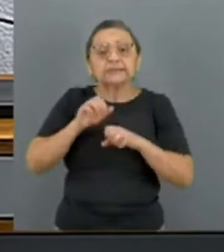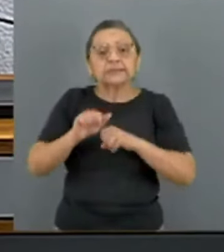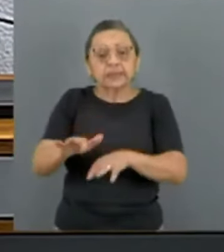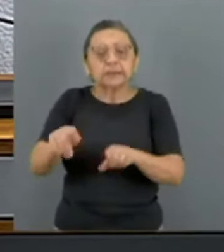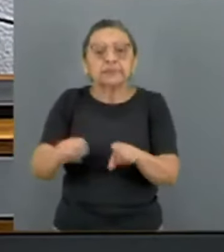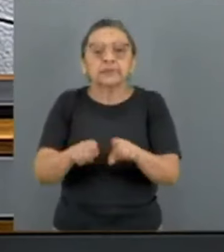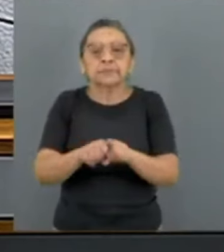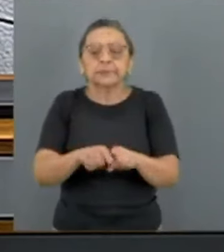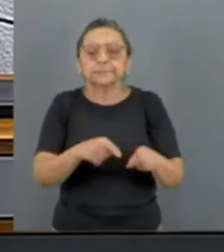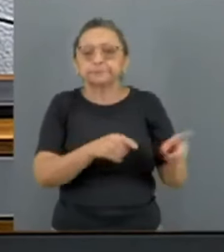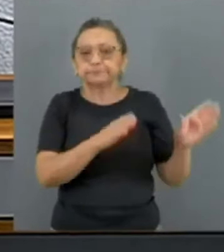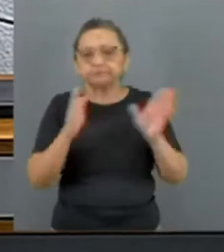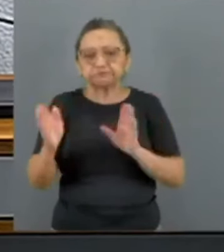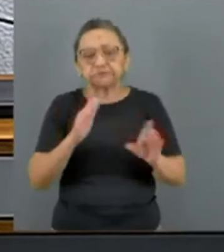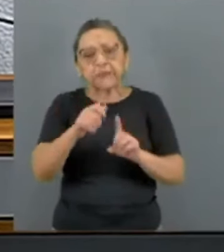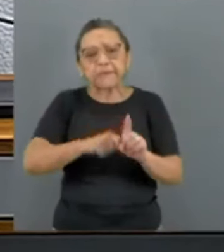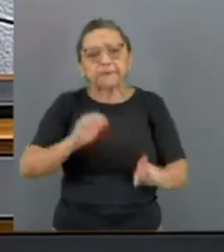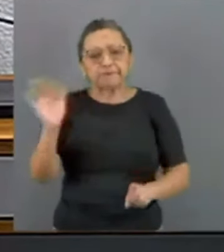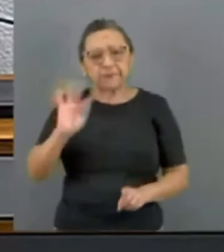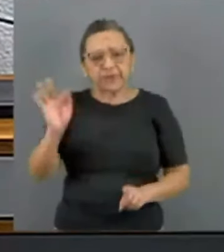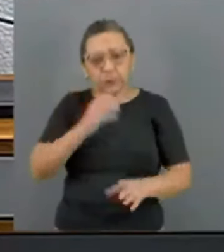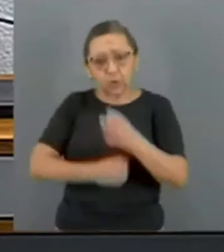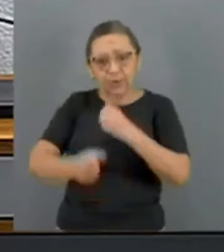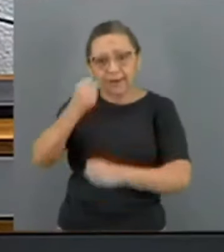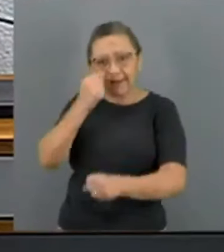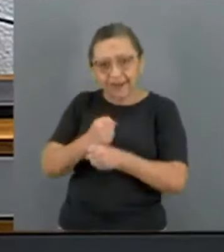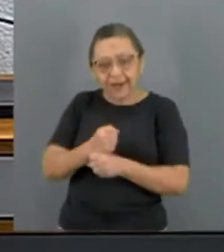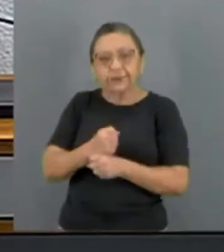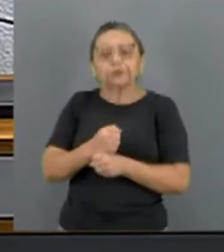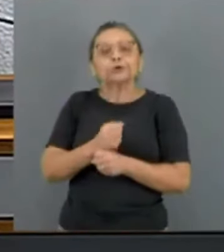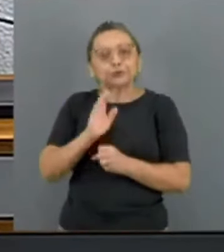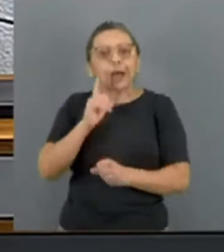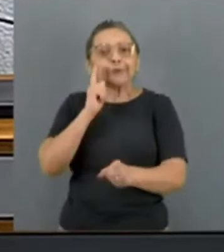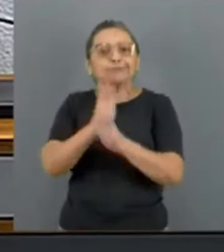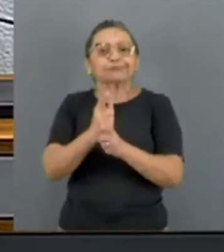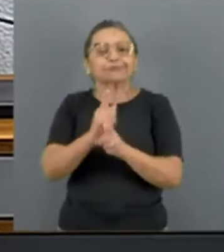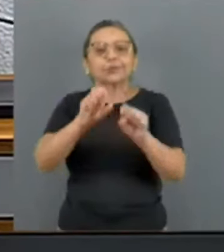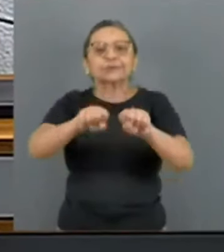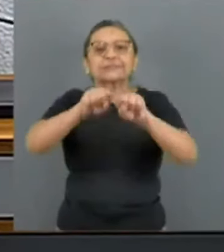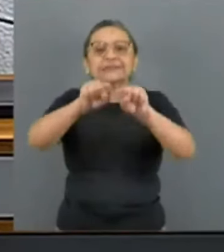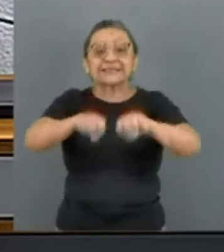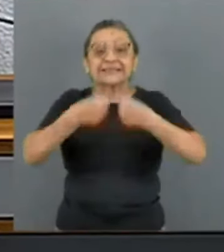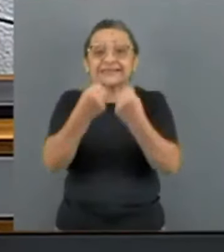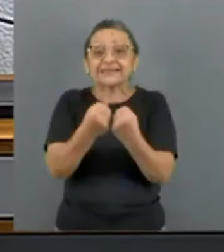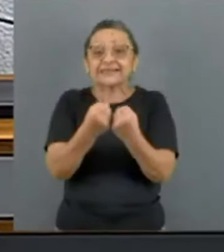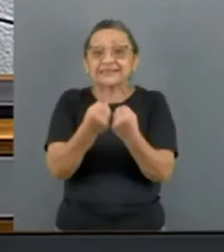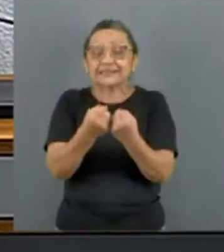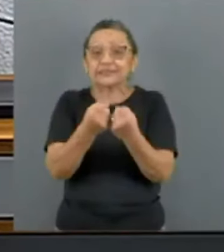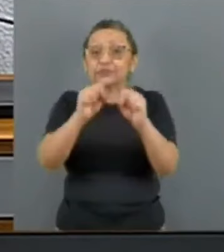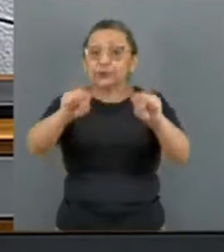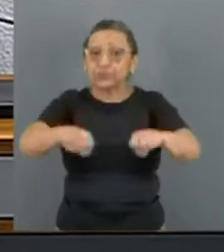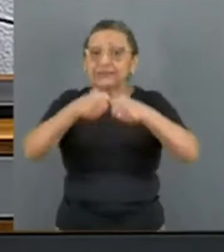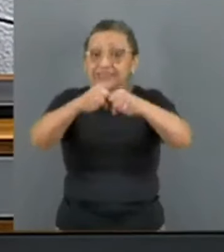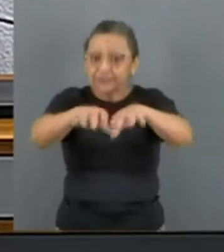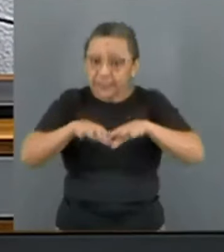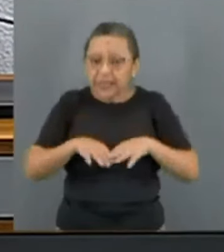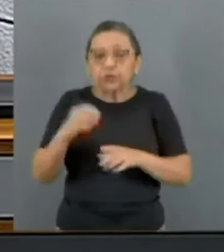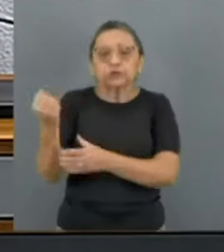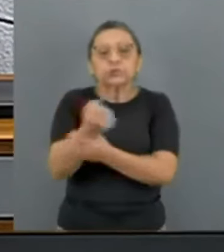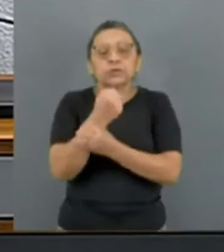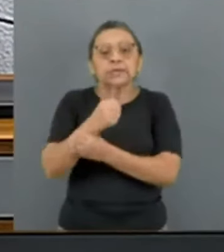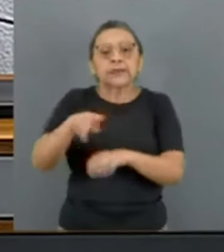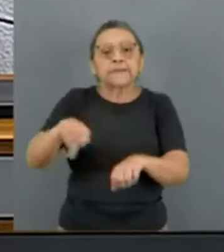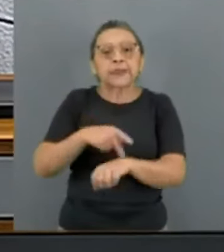no mês de fevereiro do ano passado no Seminário de Segurança de Munique,